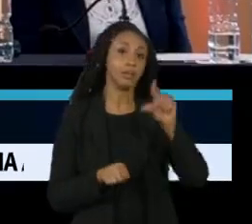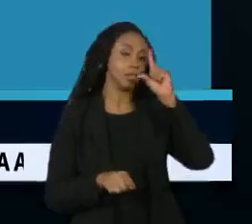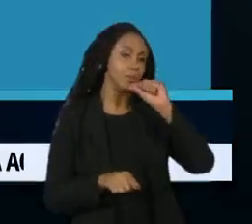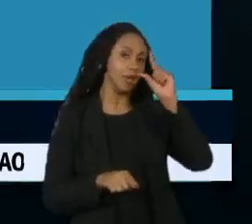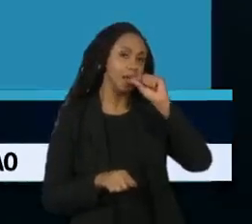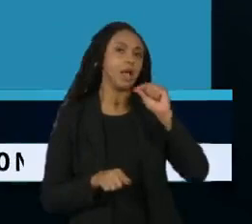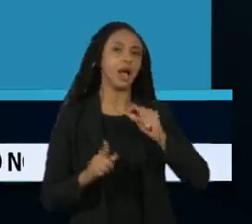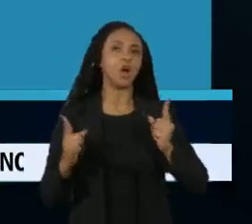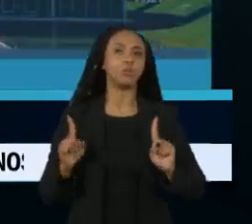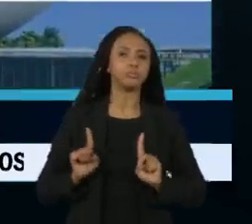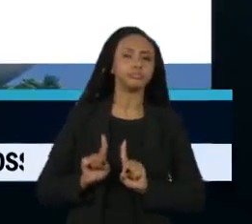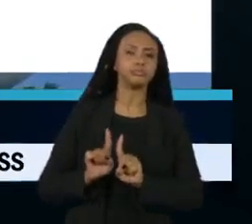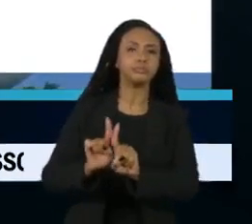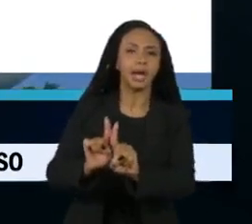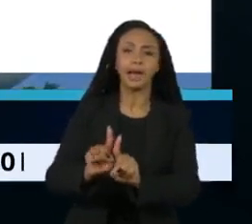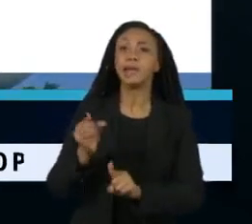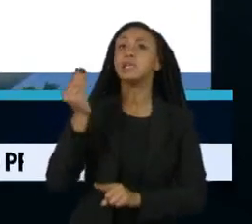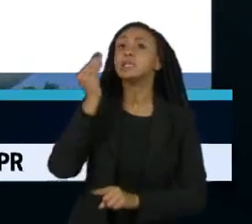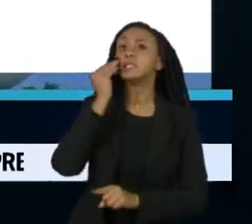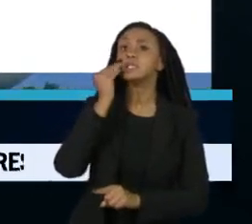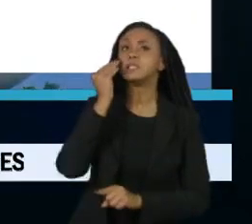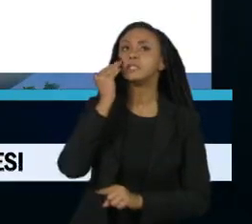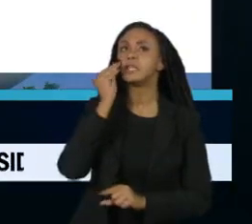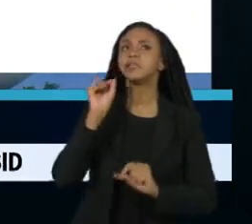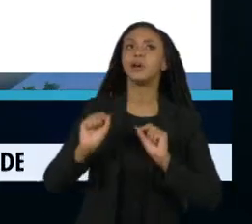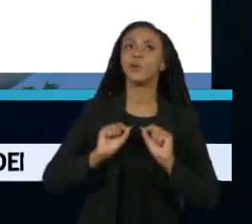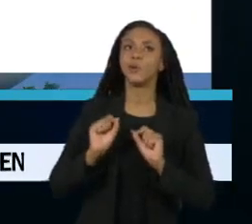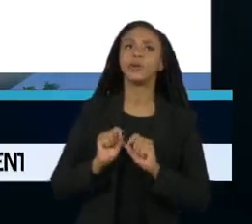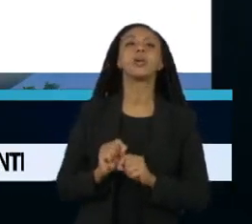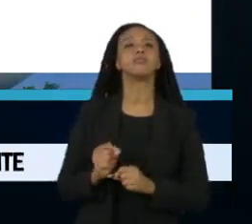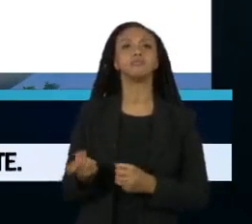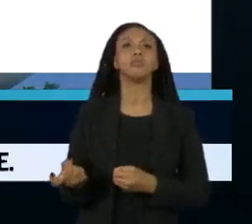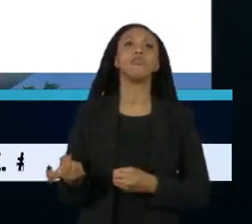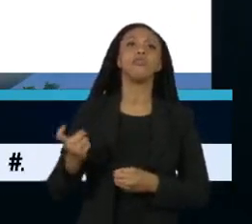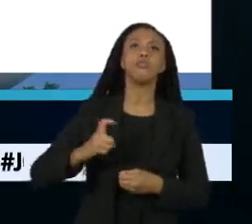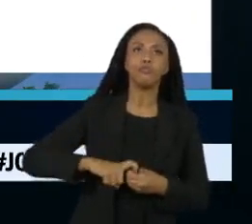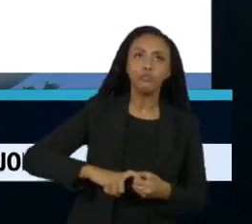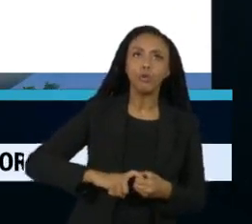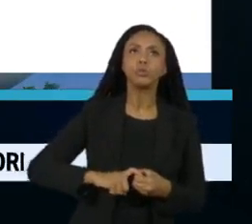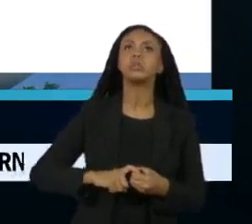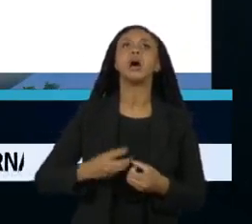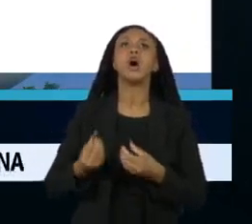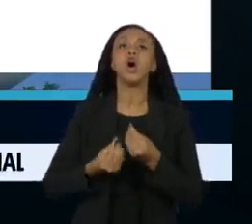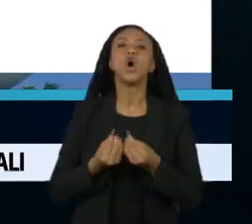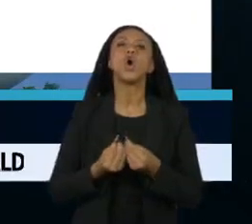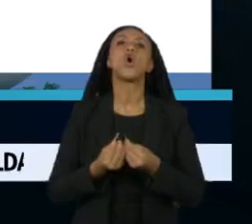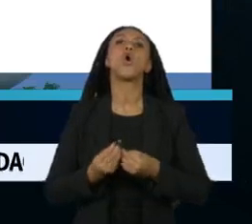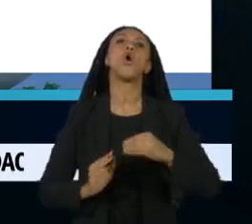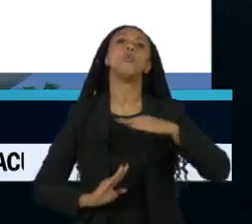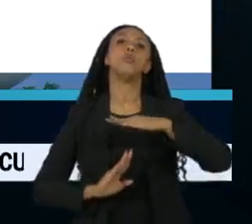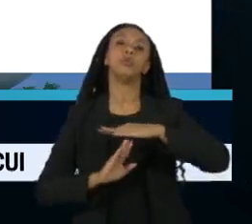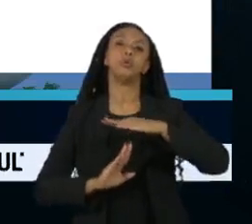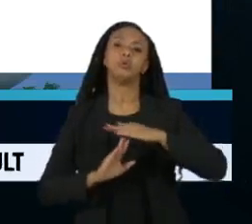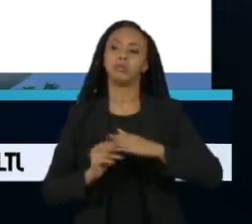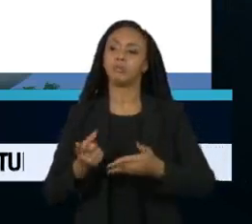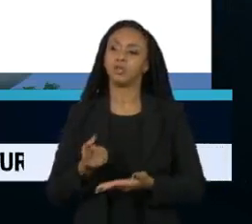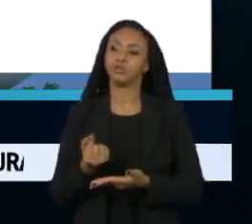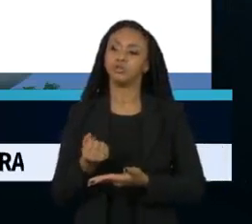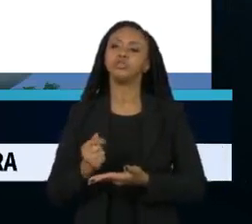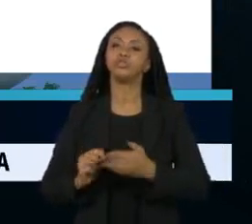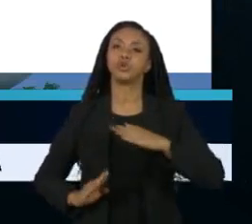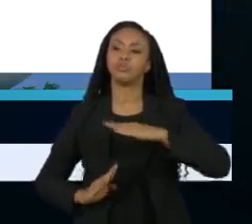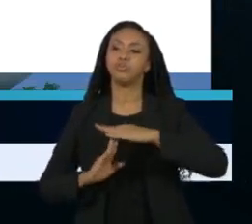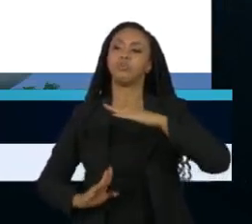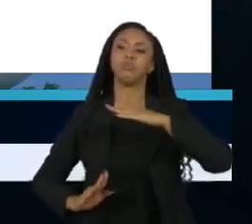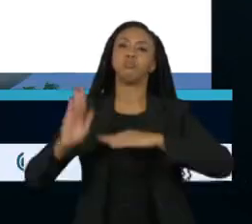coligação. Entre as principais, constam a revogação do teto de gastos e da reforma trabalhista, a ampliação do Bolsa Família